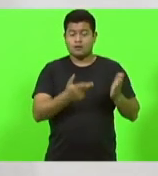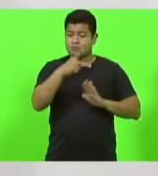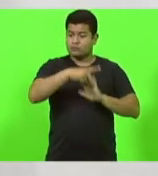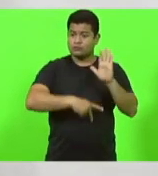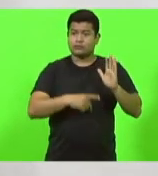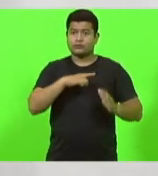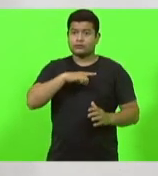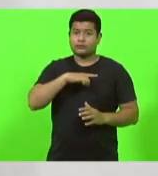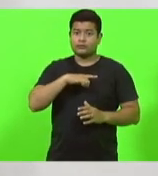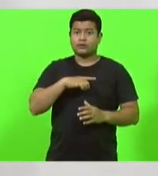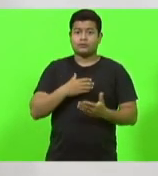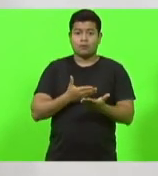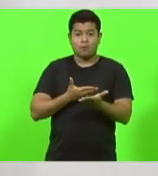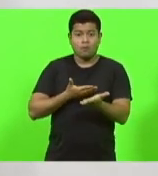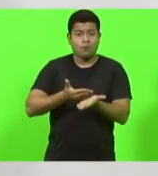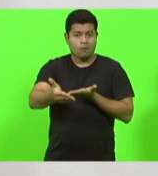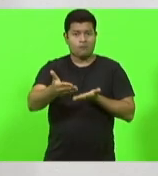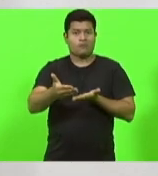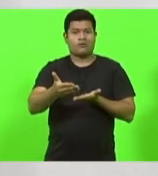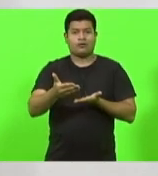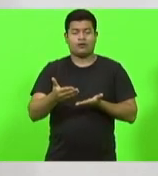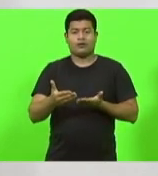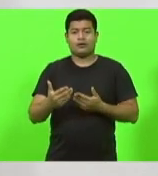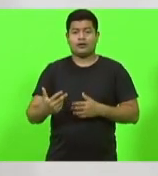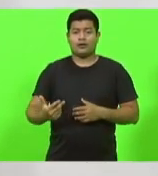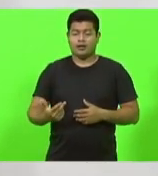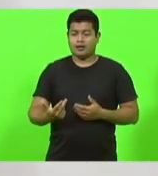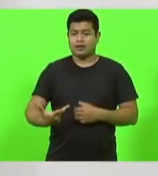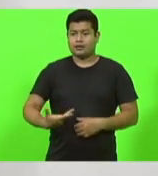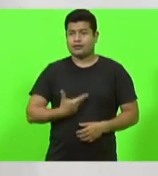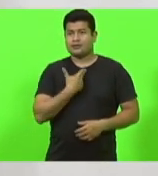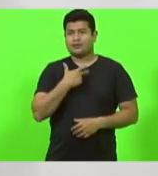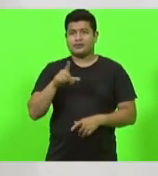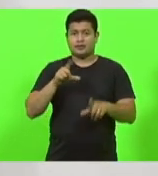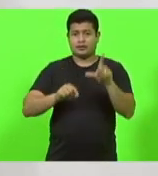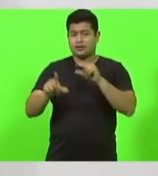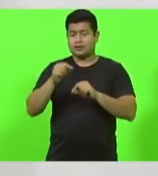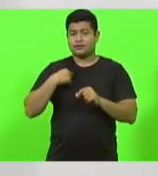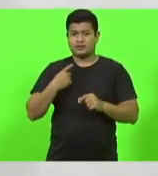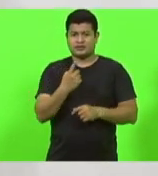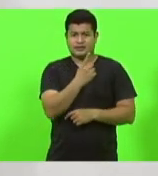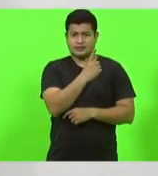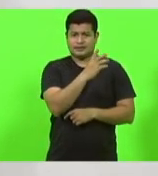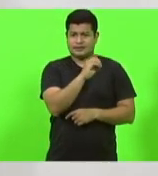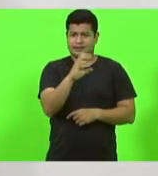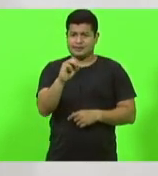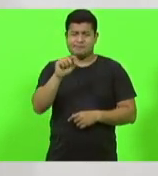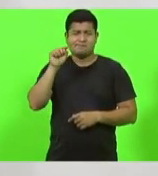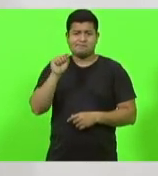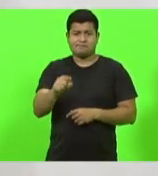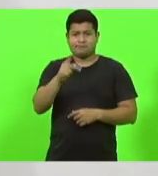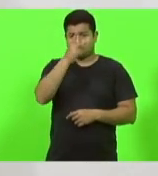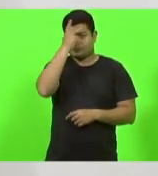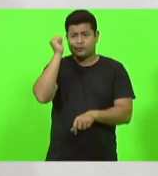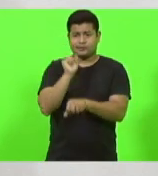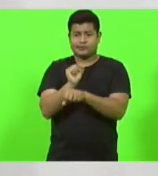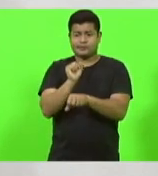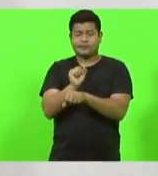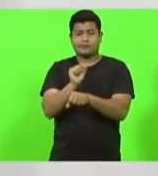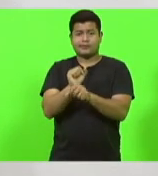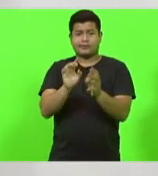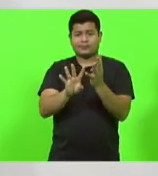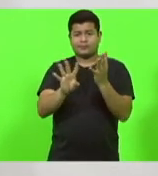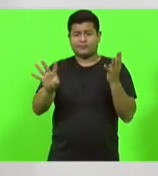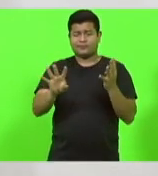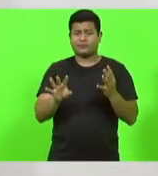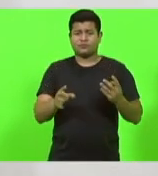para estartar das cirurgias eletivas. São mais de 100 mil pessoas represadas na fila, aonde a dor